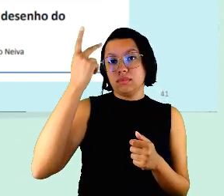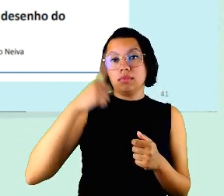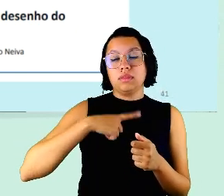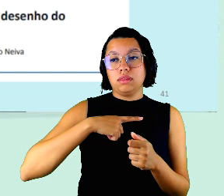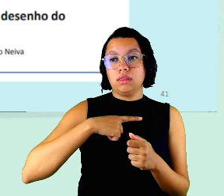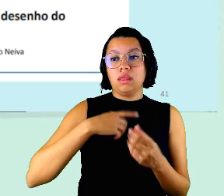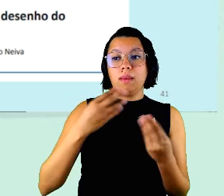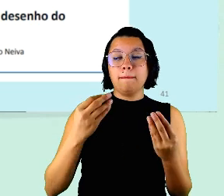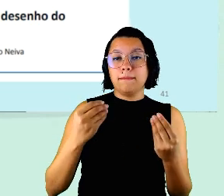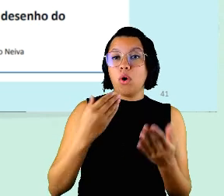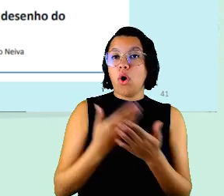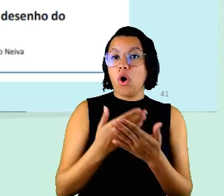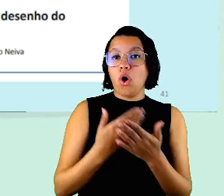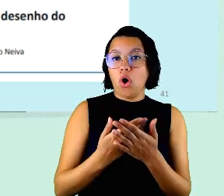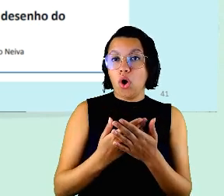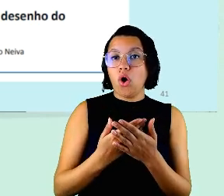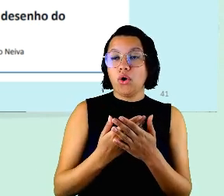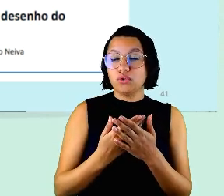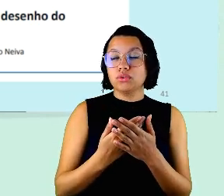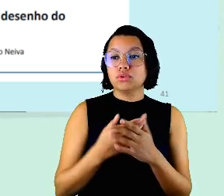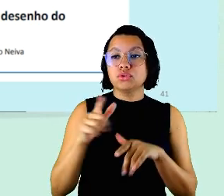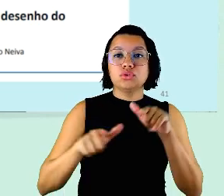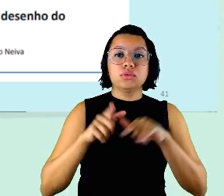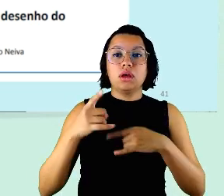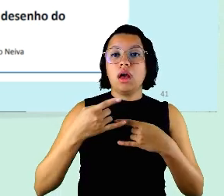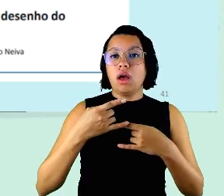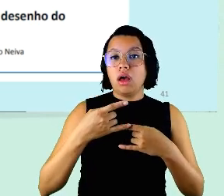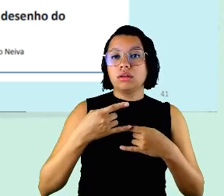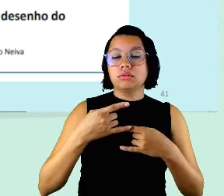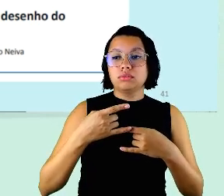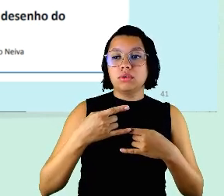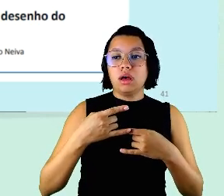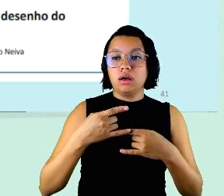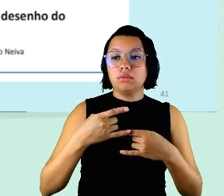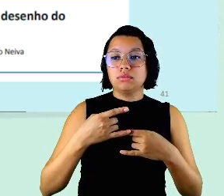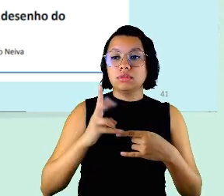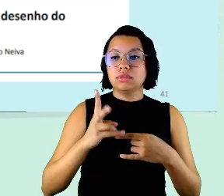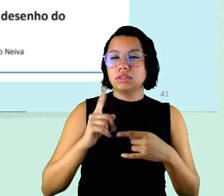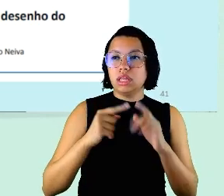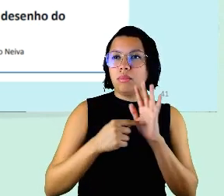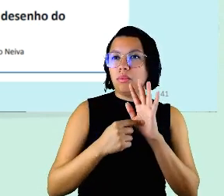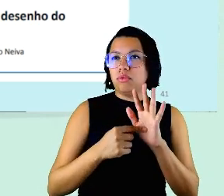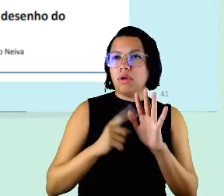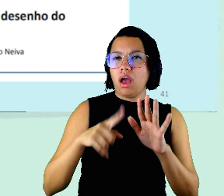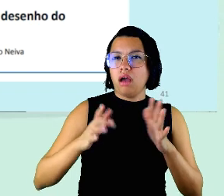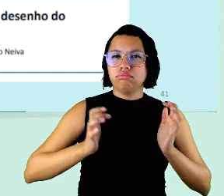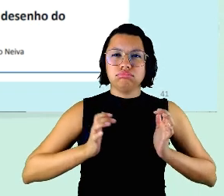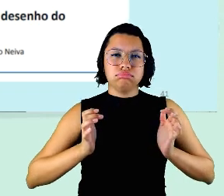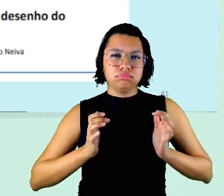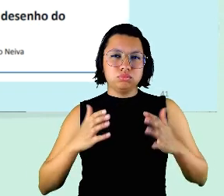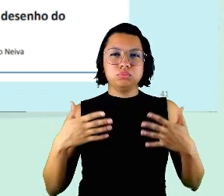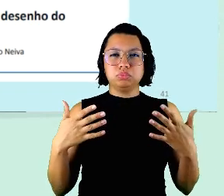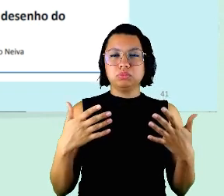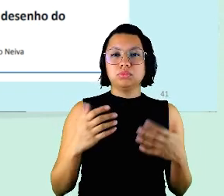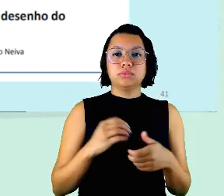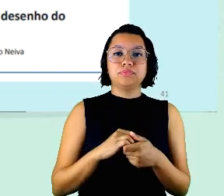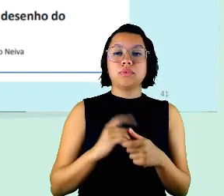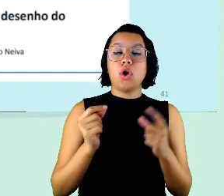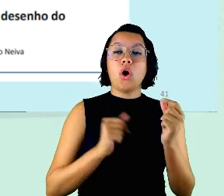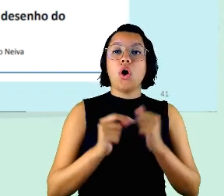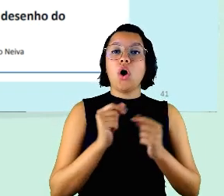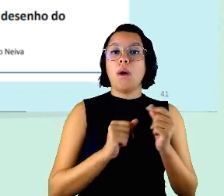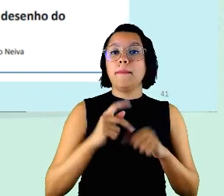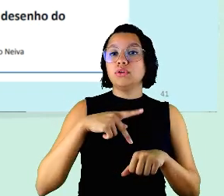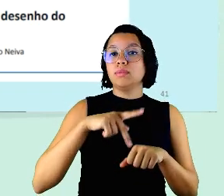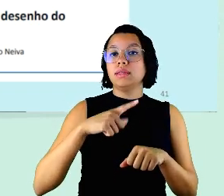como nós eu que o teletrabalho sempre foi um indicador de luxo inclusive economicamente os países que tem mais teletrabalho